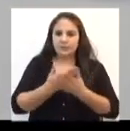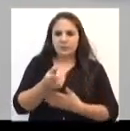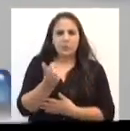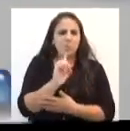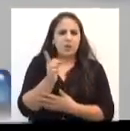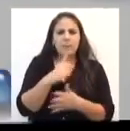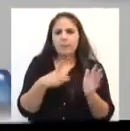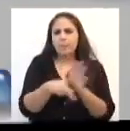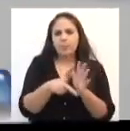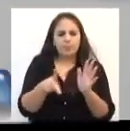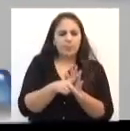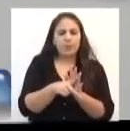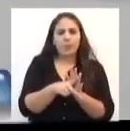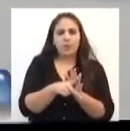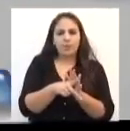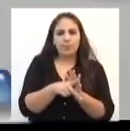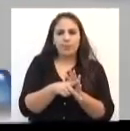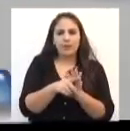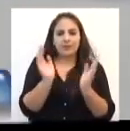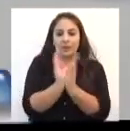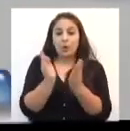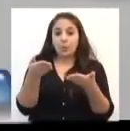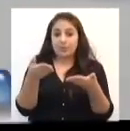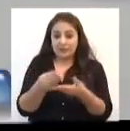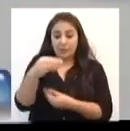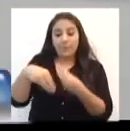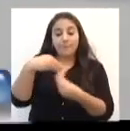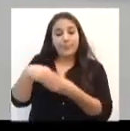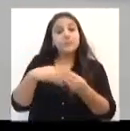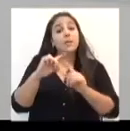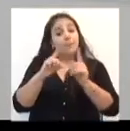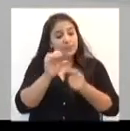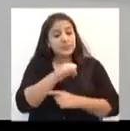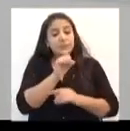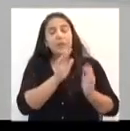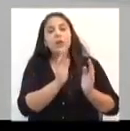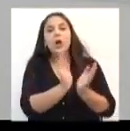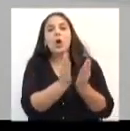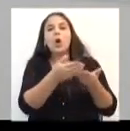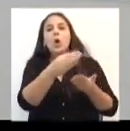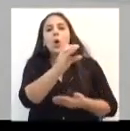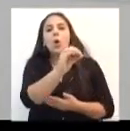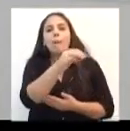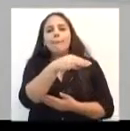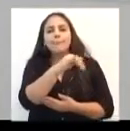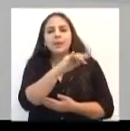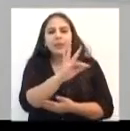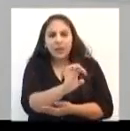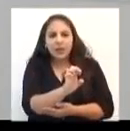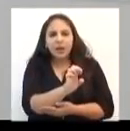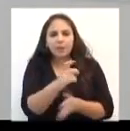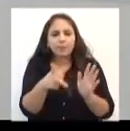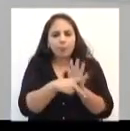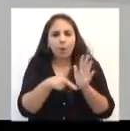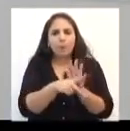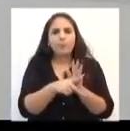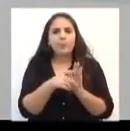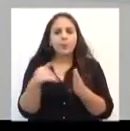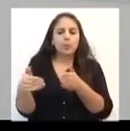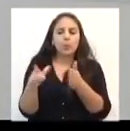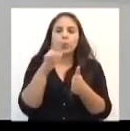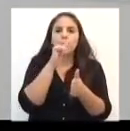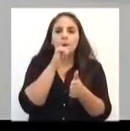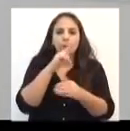exclusiva da frente parlamentar mista, mas sim do comitê de bacias do Rio Passo Fundo e de